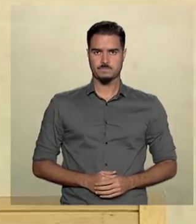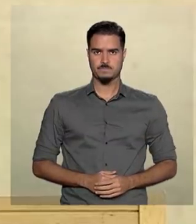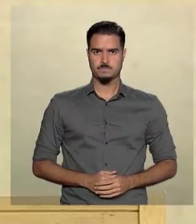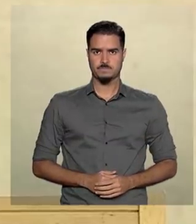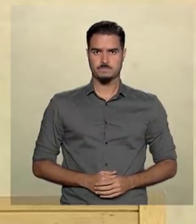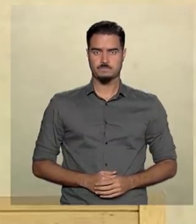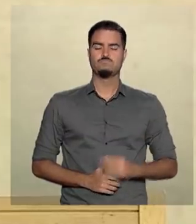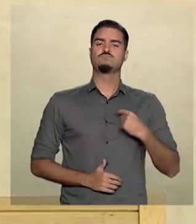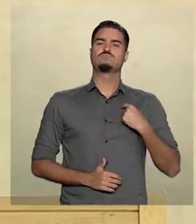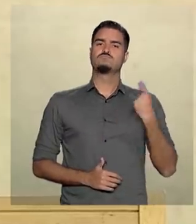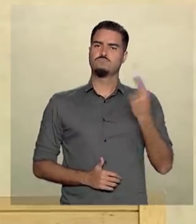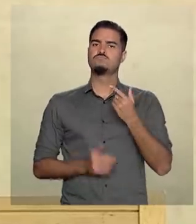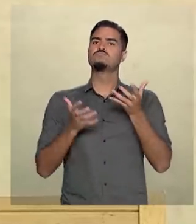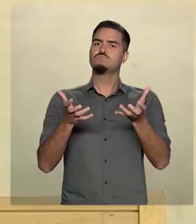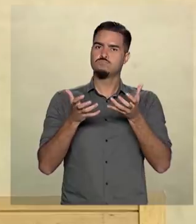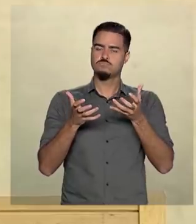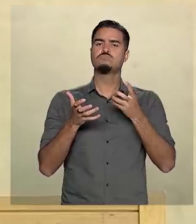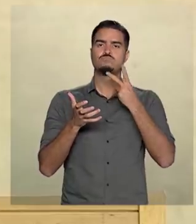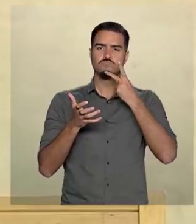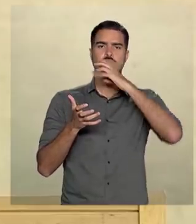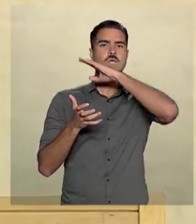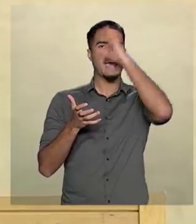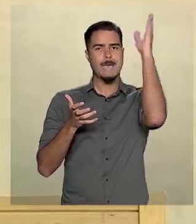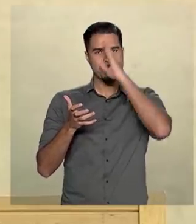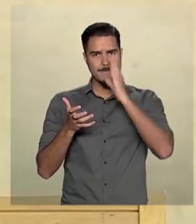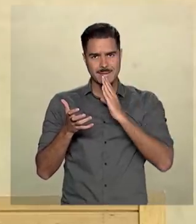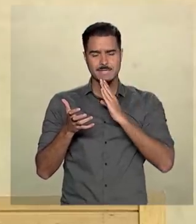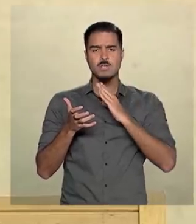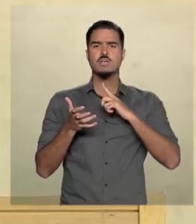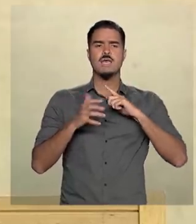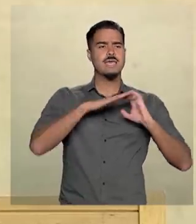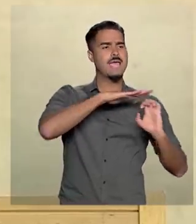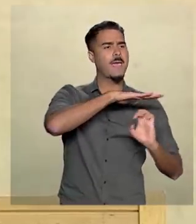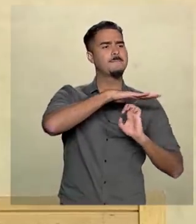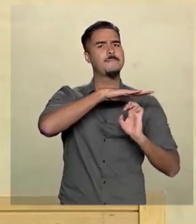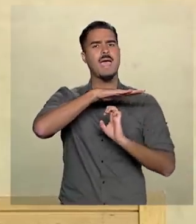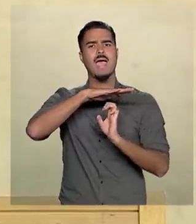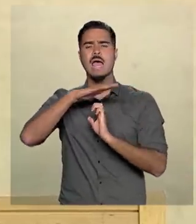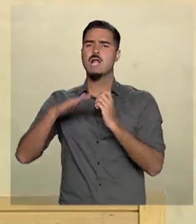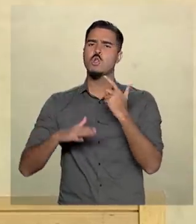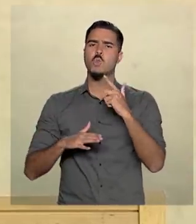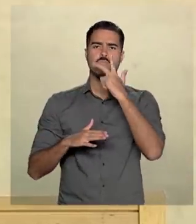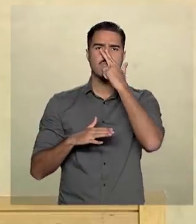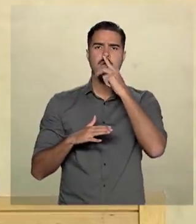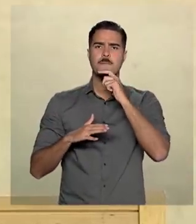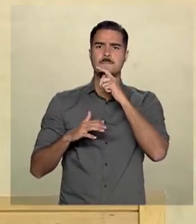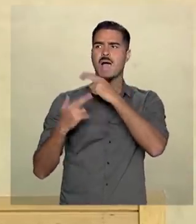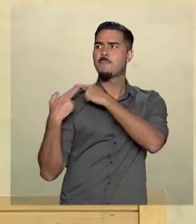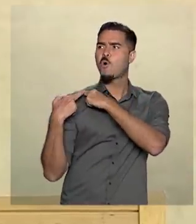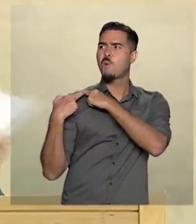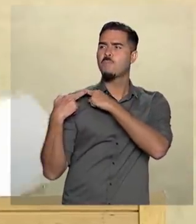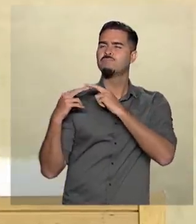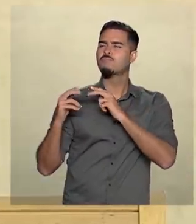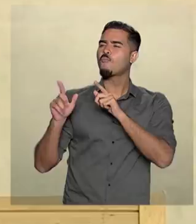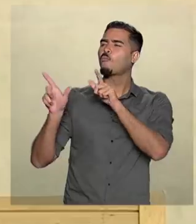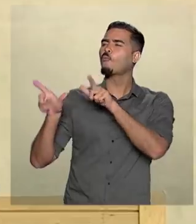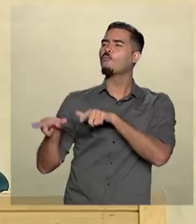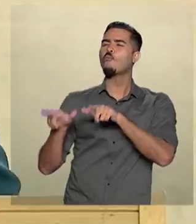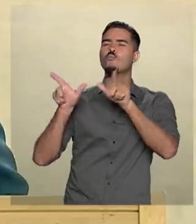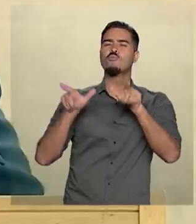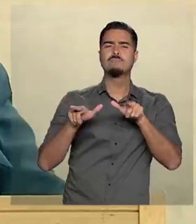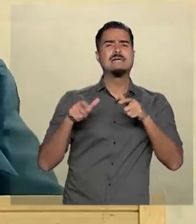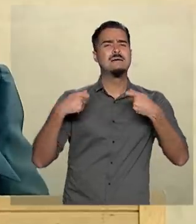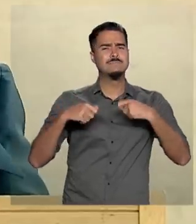Queremos reafirmar a posição brasileira de que as empresas não ficarão isentas da obrigação de respeitar